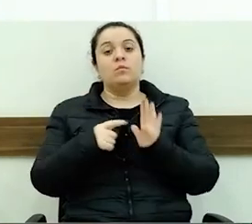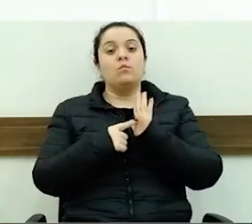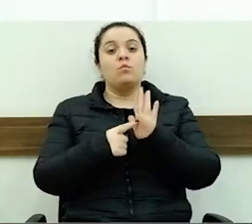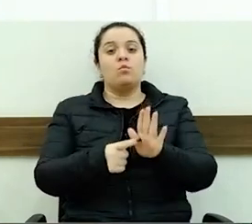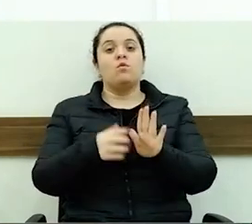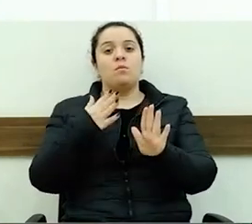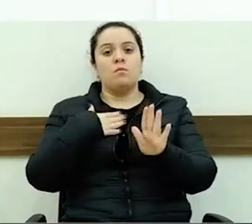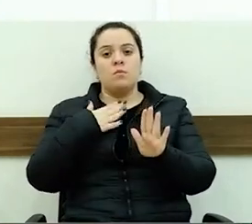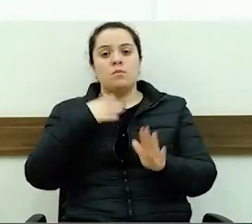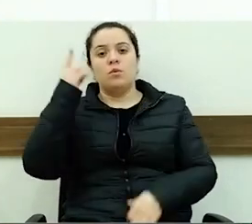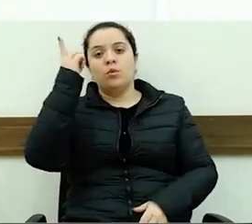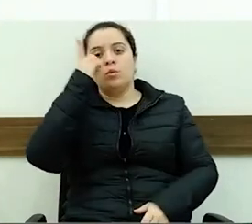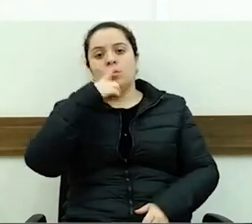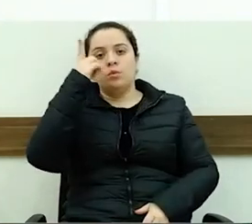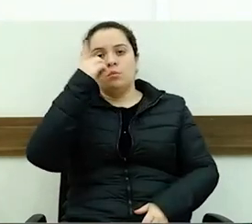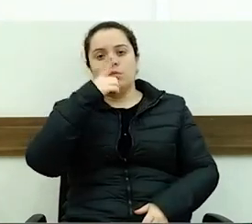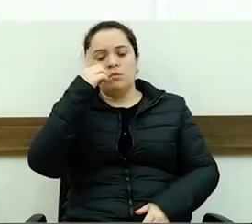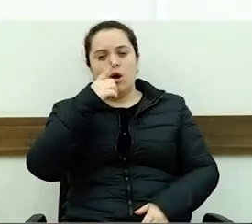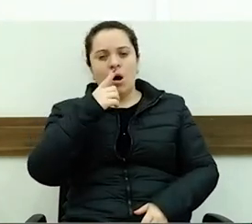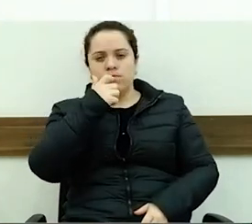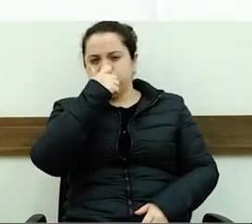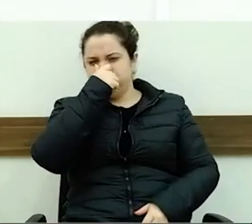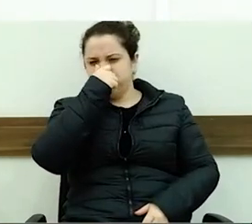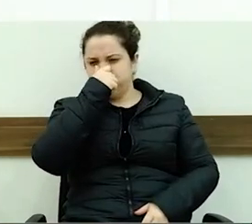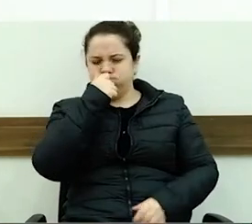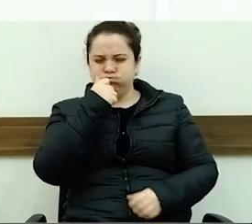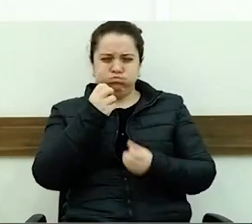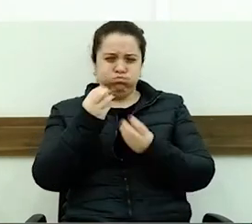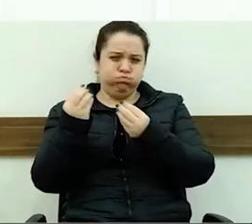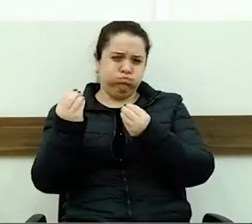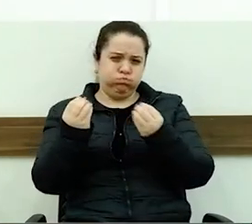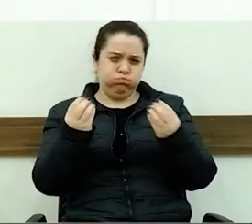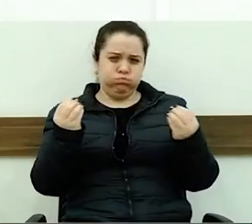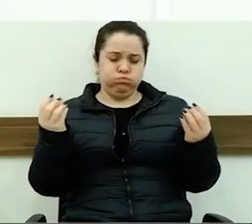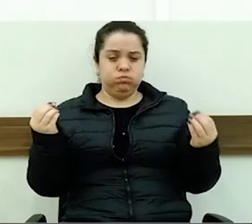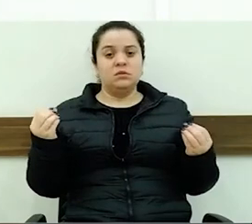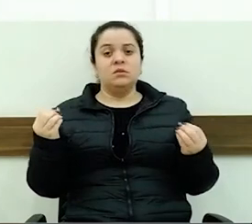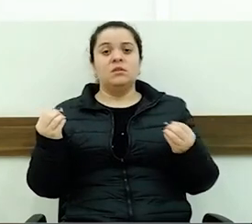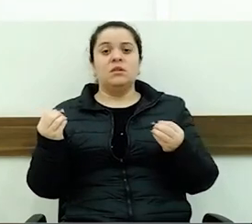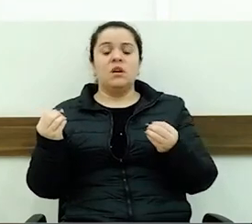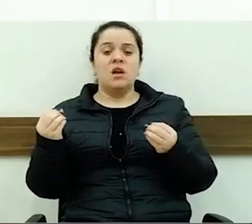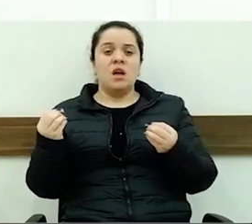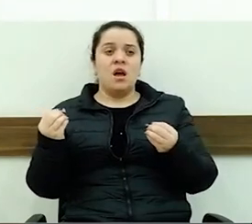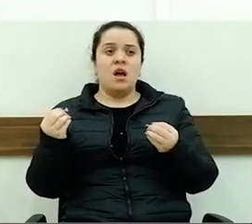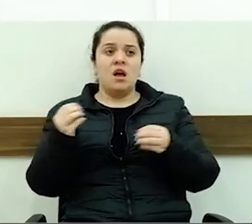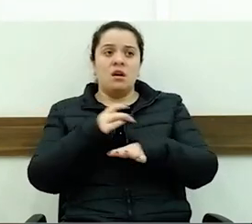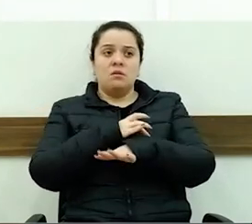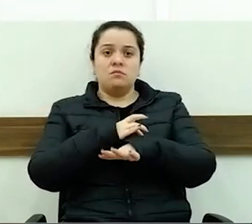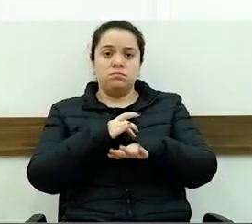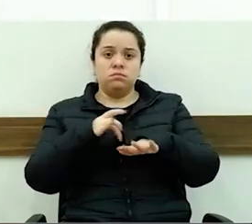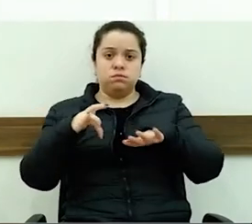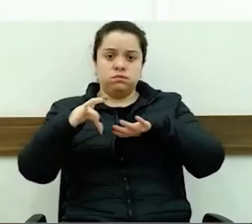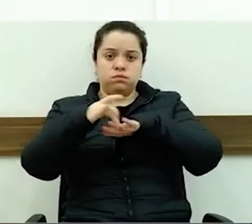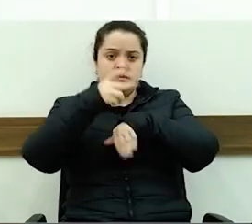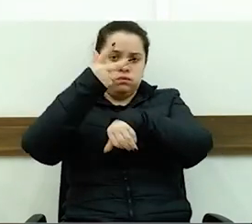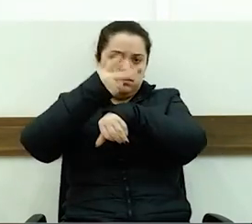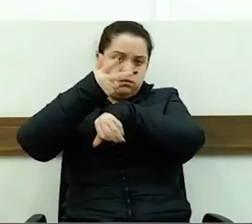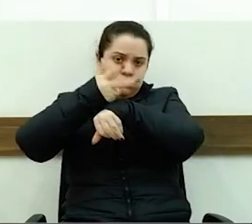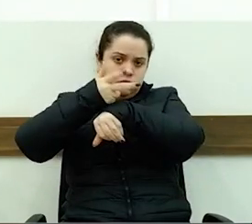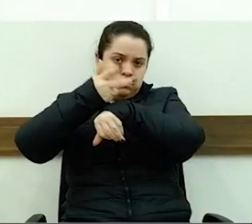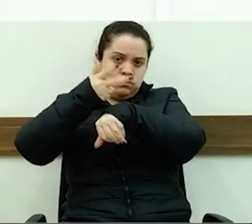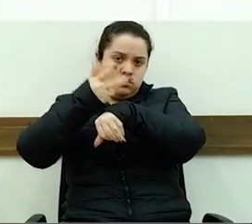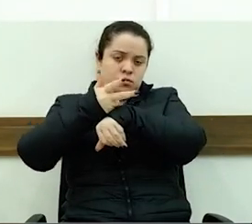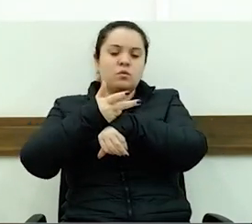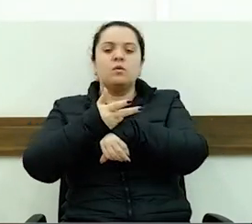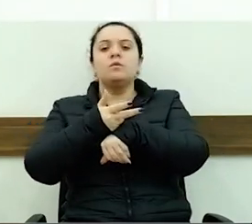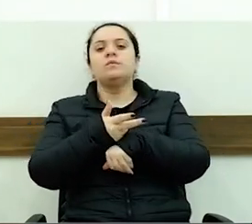que estava na UPA, através da rede social. das câmeras que ela tem no celular dela,